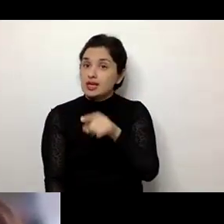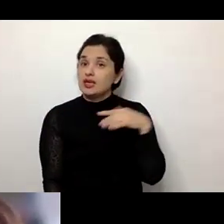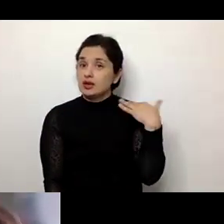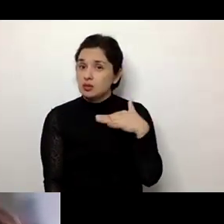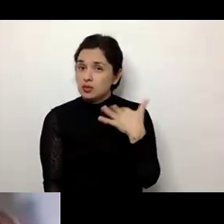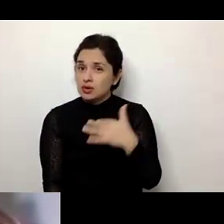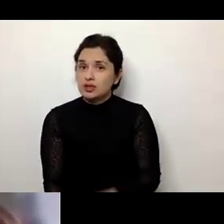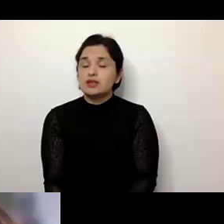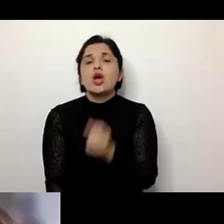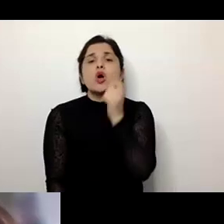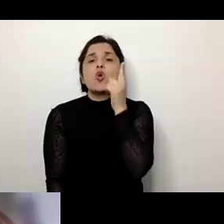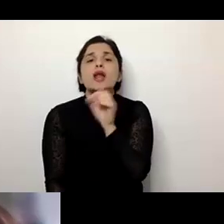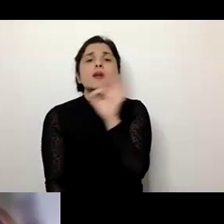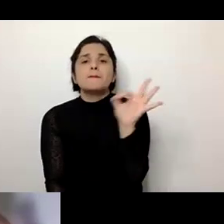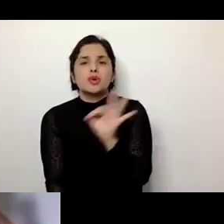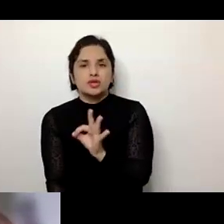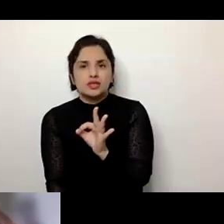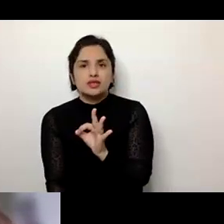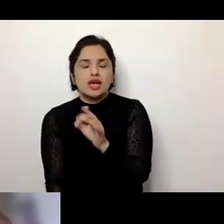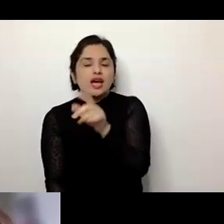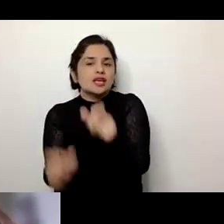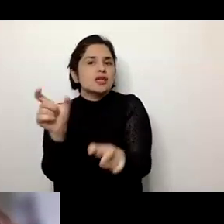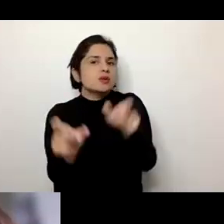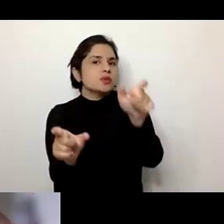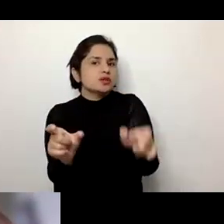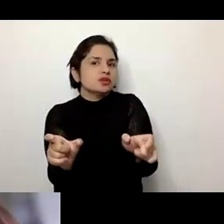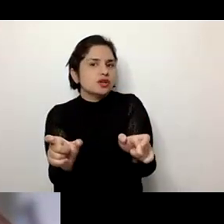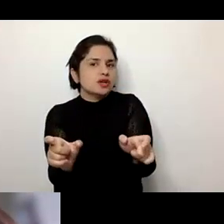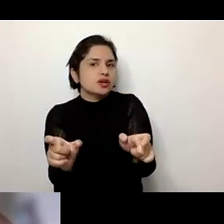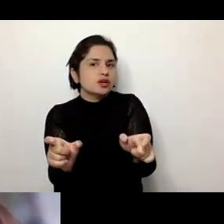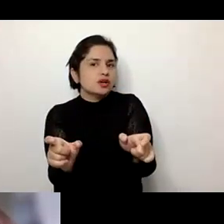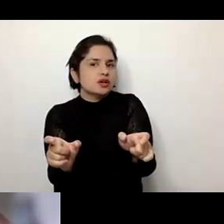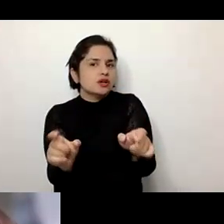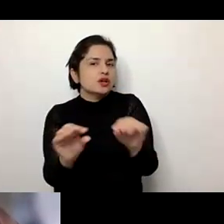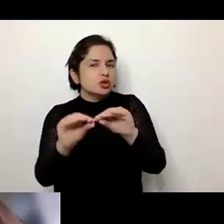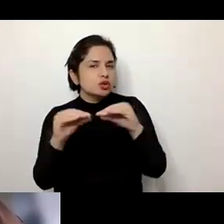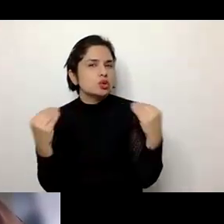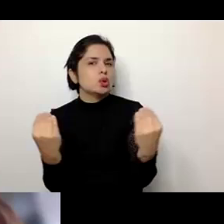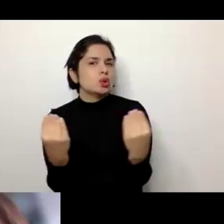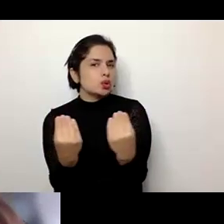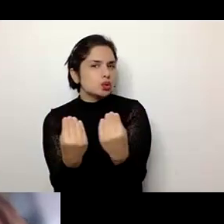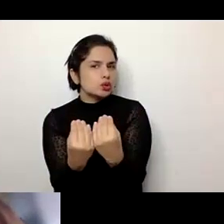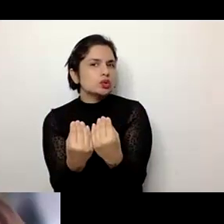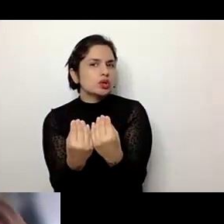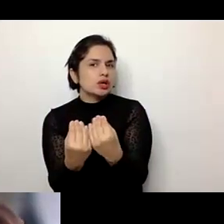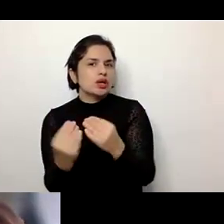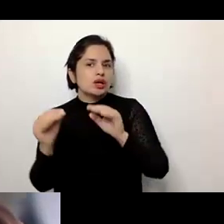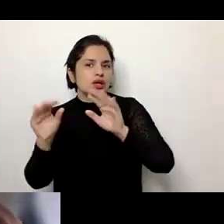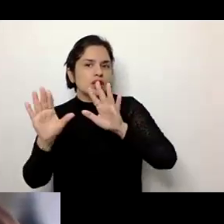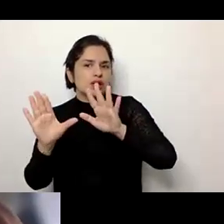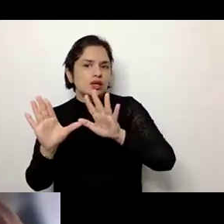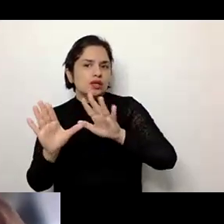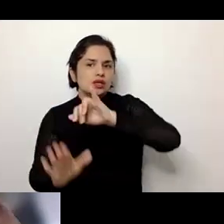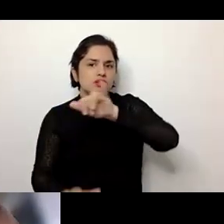é a porcentagem dessa população idosa no total da população? Nós temos 10,8